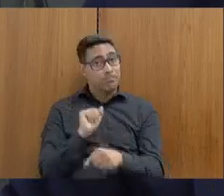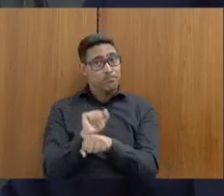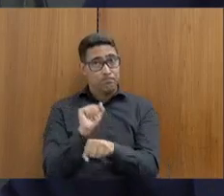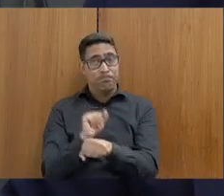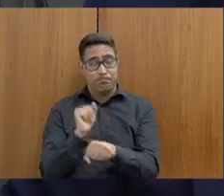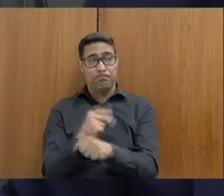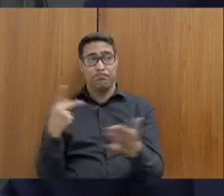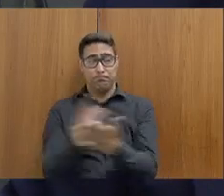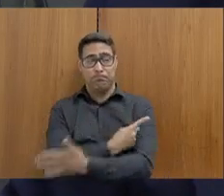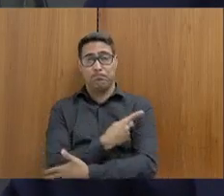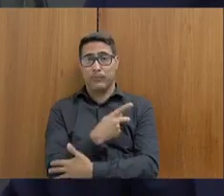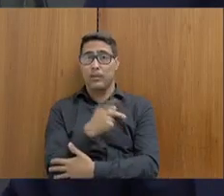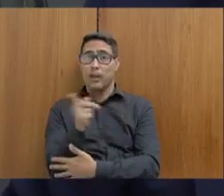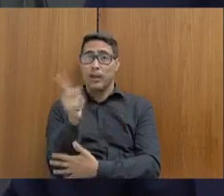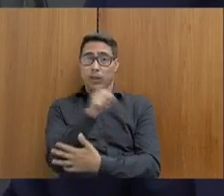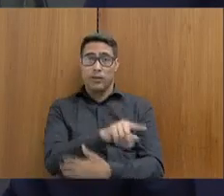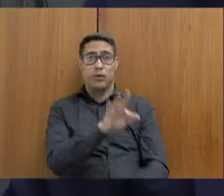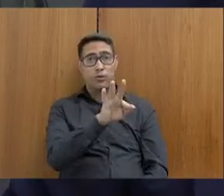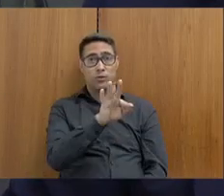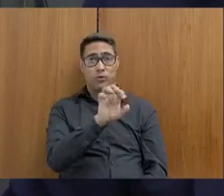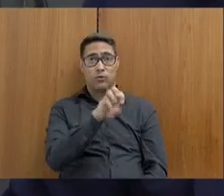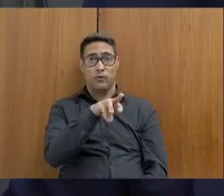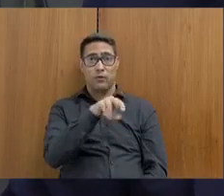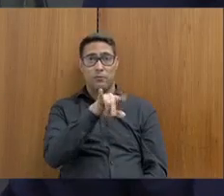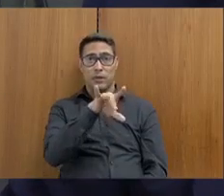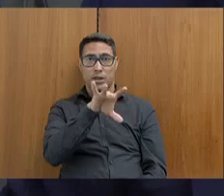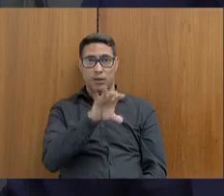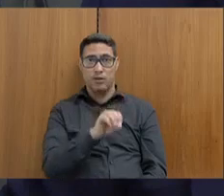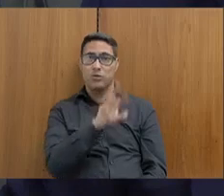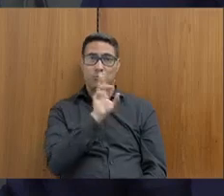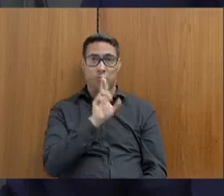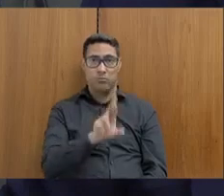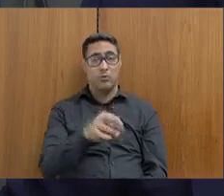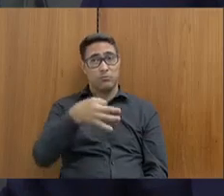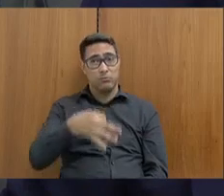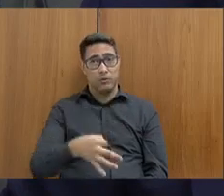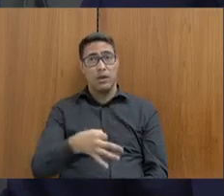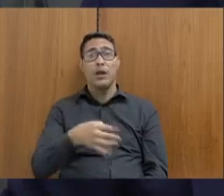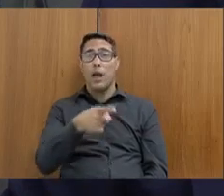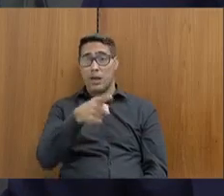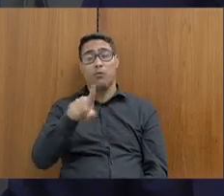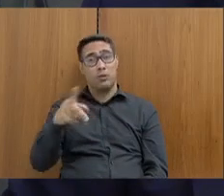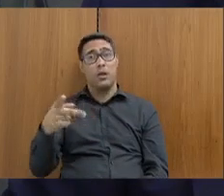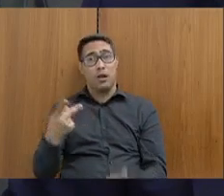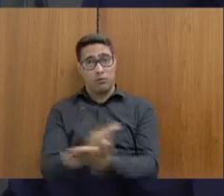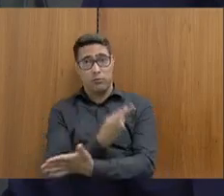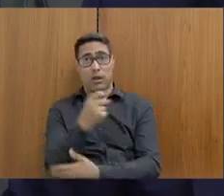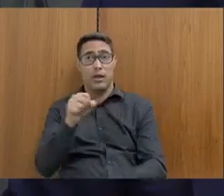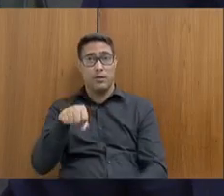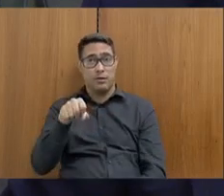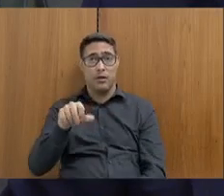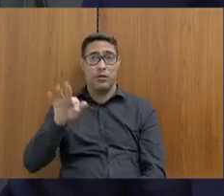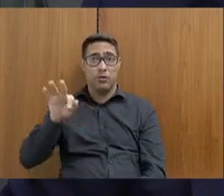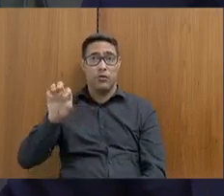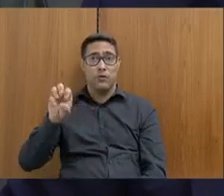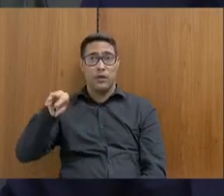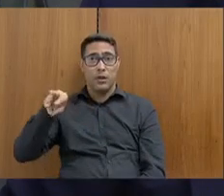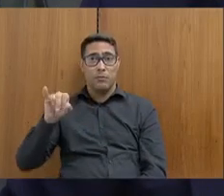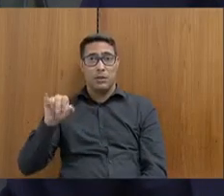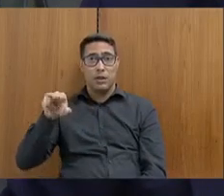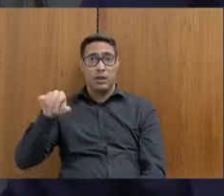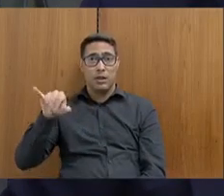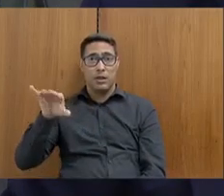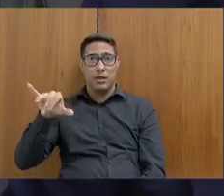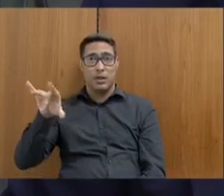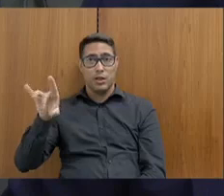Sobre a questão dos homicídios, o foi bem feliz. É exatamente isso que acontece quando se trata do feminicídio, principalmente no período